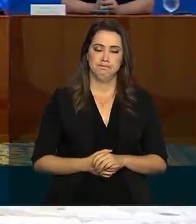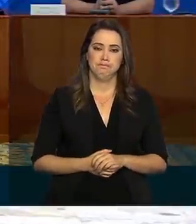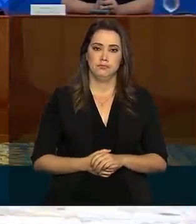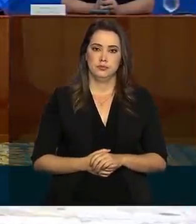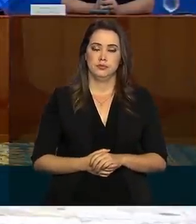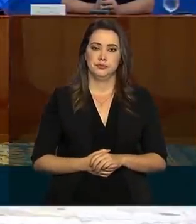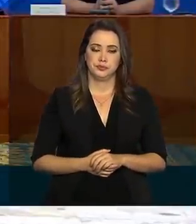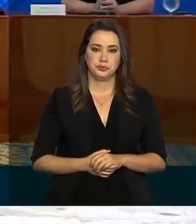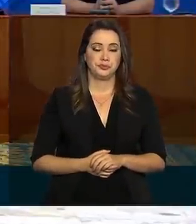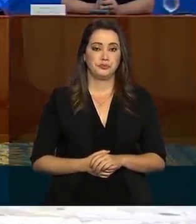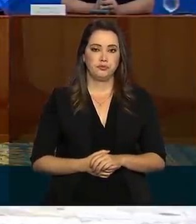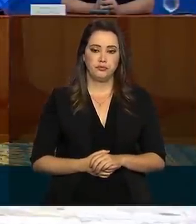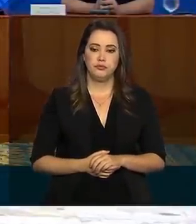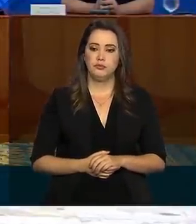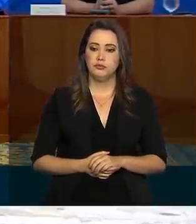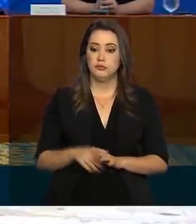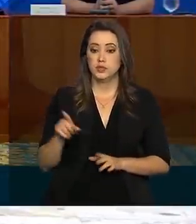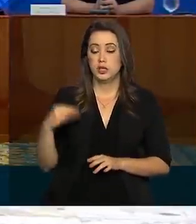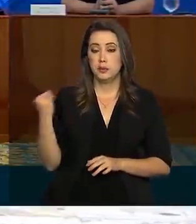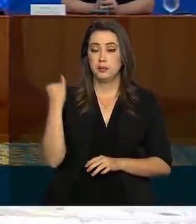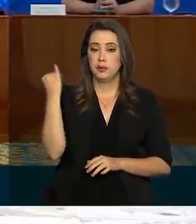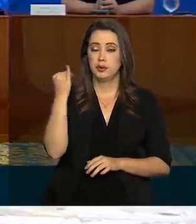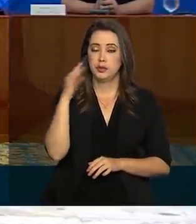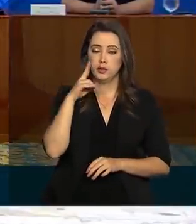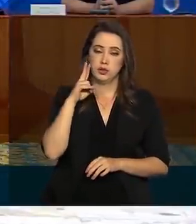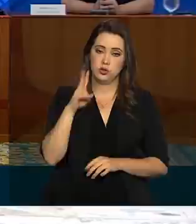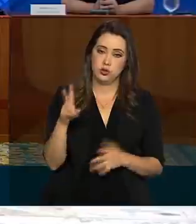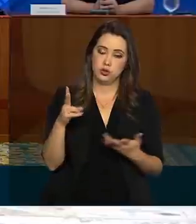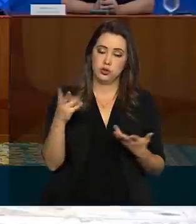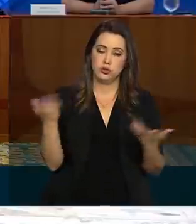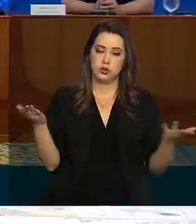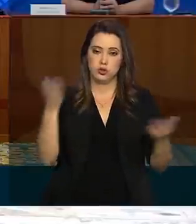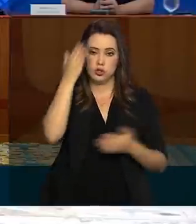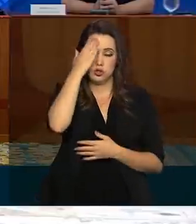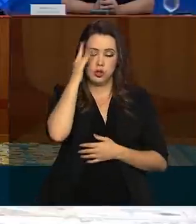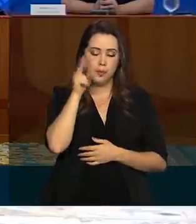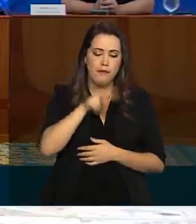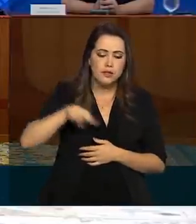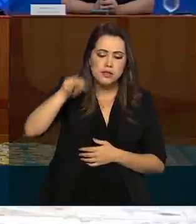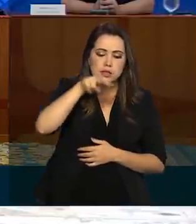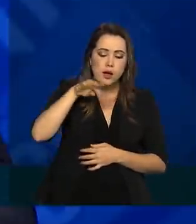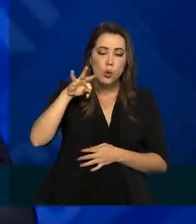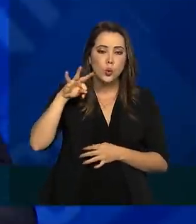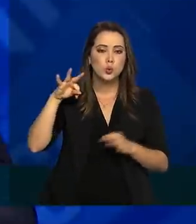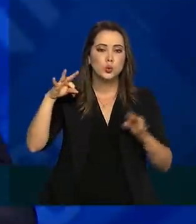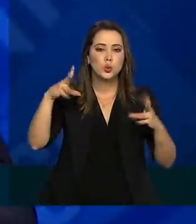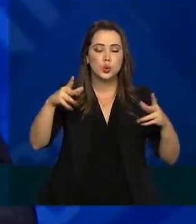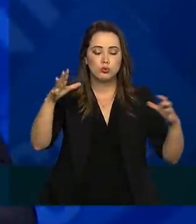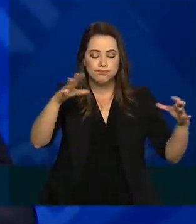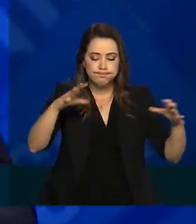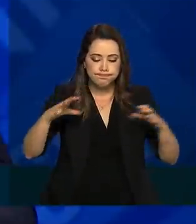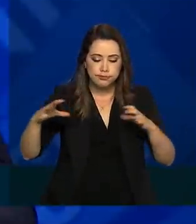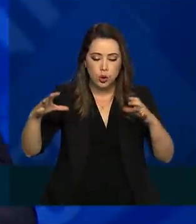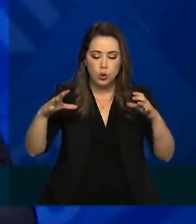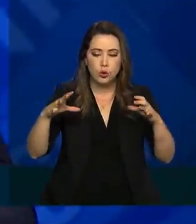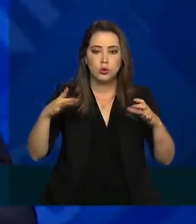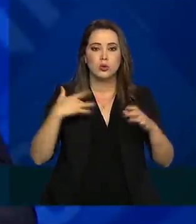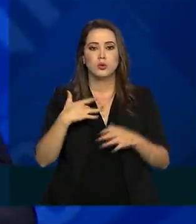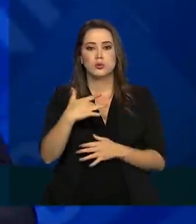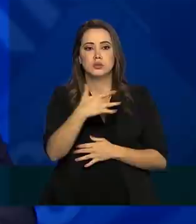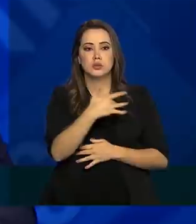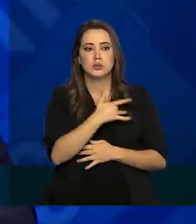pertinente essa expressão de uma visão global sobre a questão da saúde dessas pessoas.